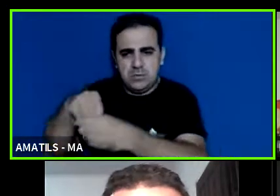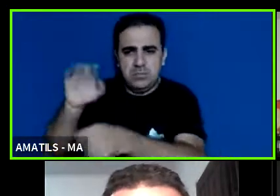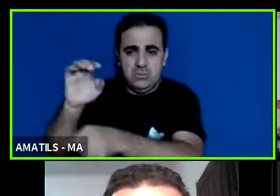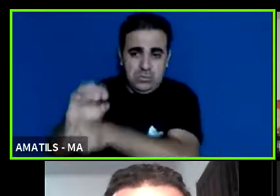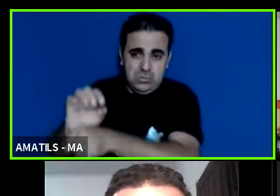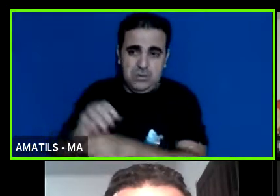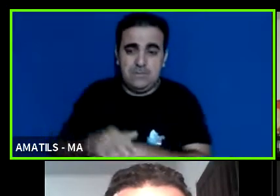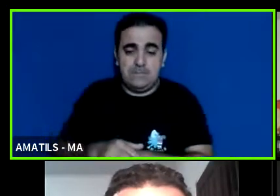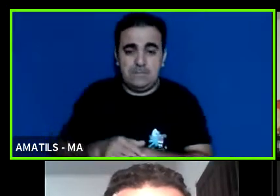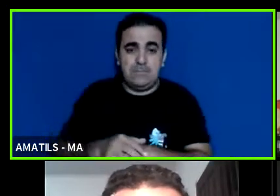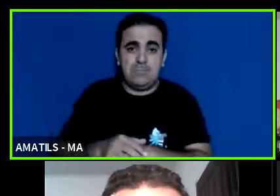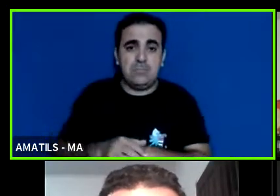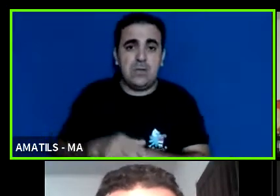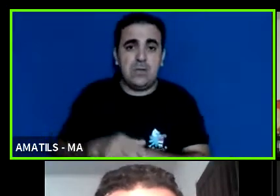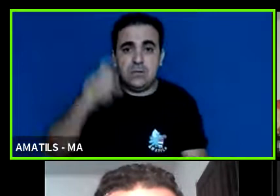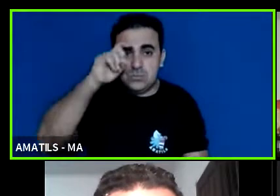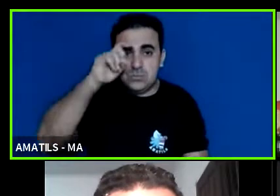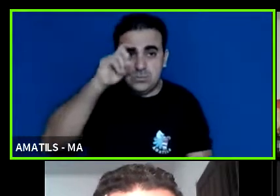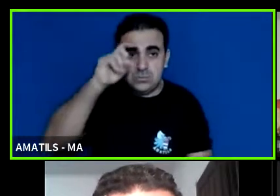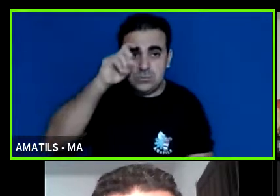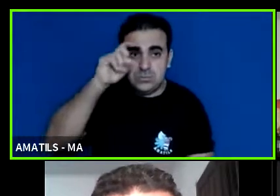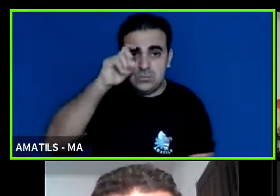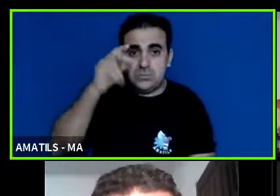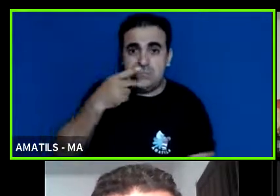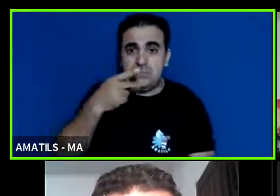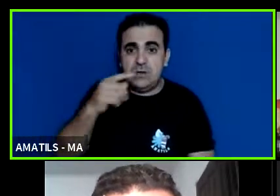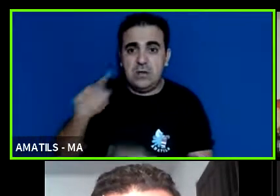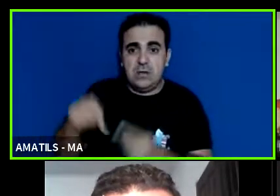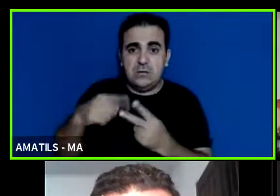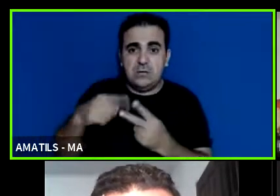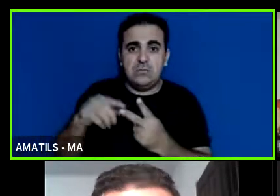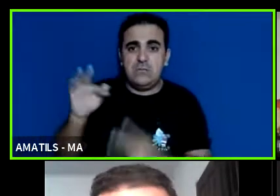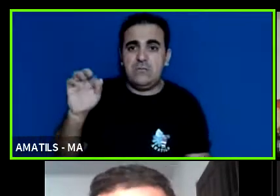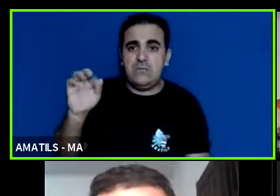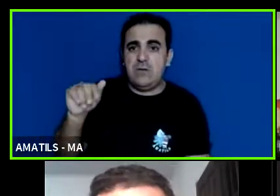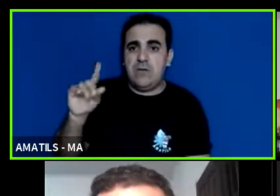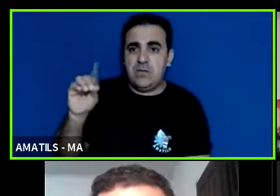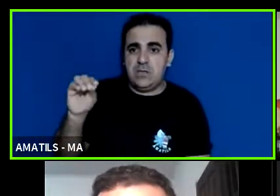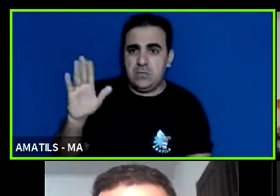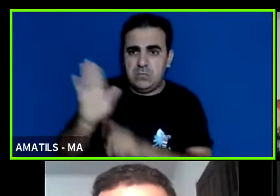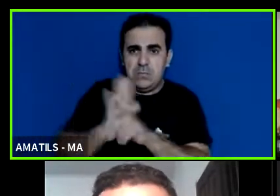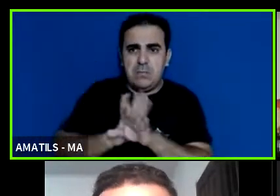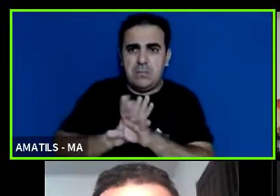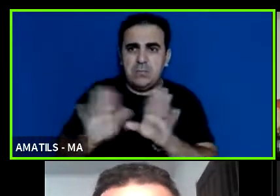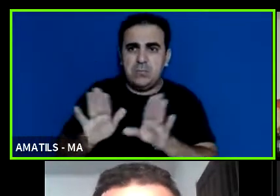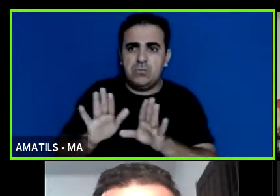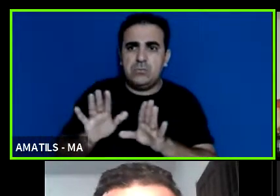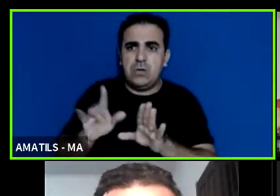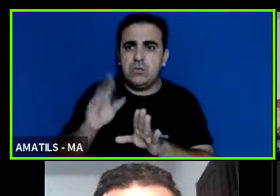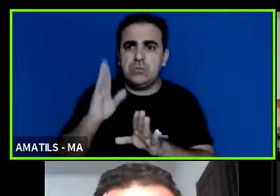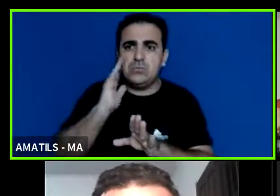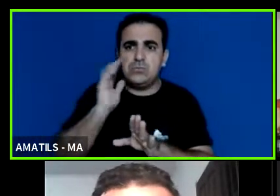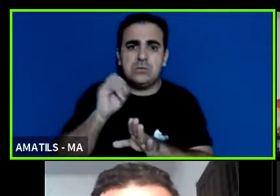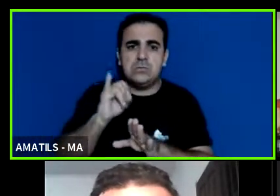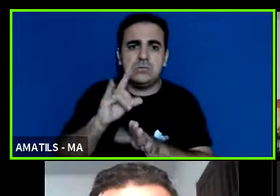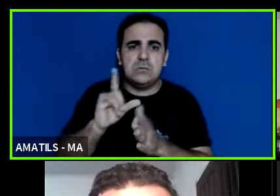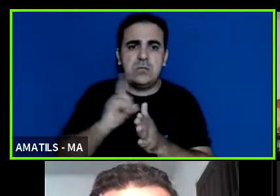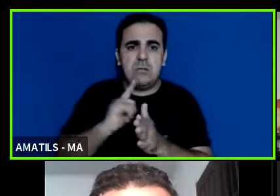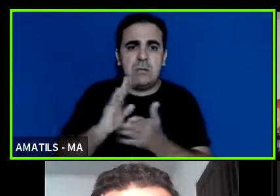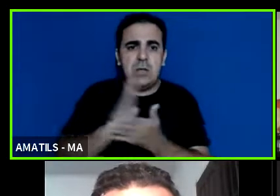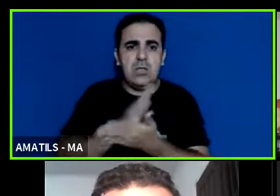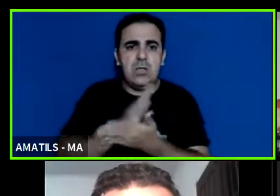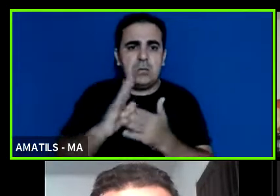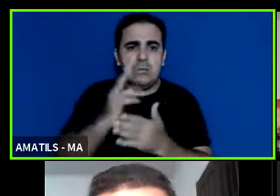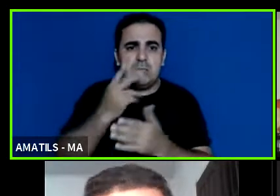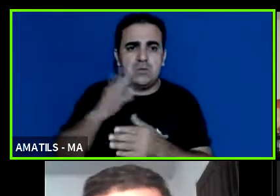e eu vou passar mais uma vez para o Fernando que ele ainda tem mais uma perguntinha e aí eu não sei se alguém mais quer se inscrever aí e se